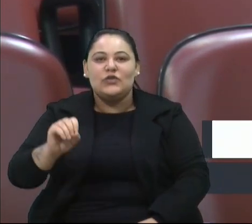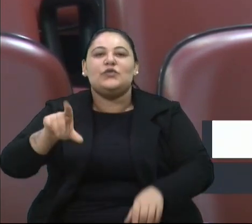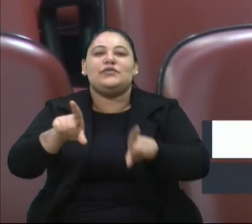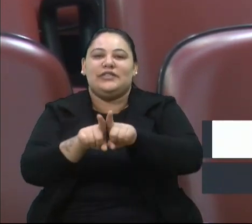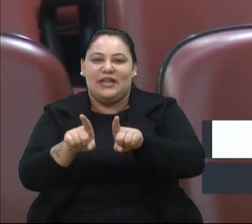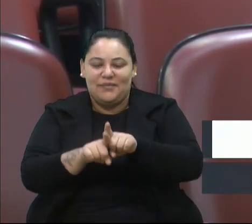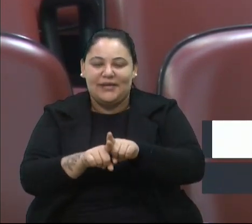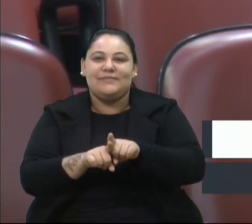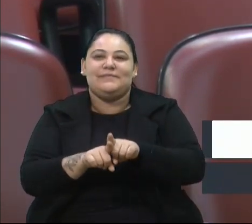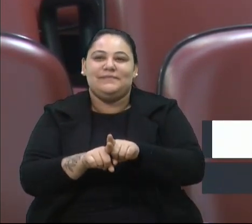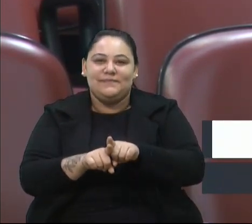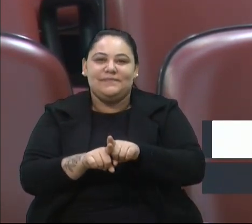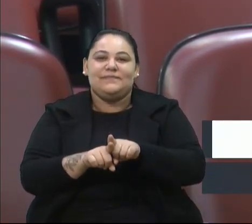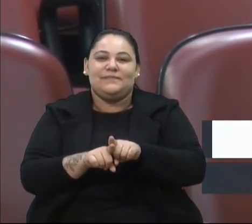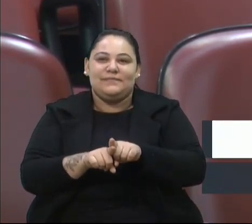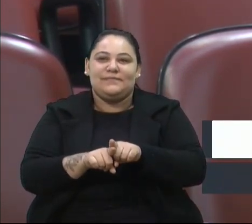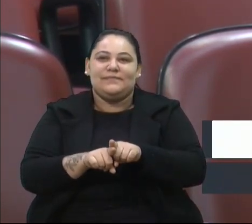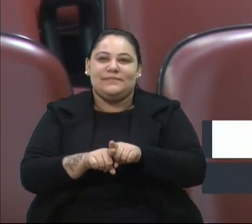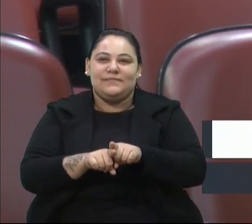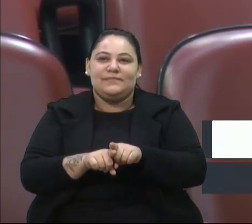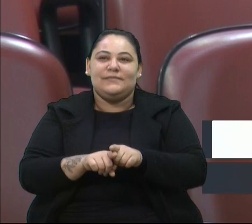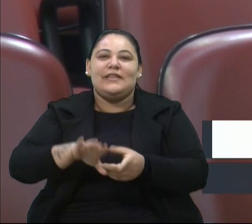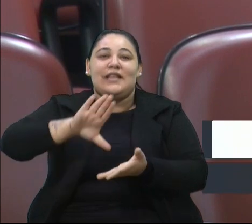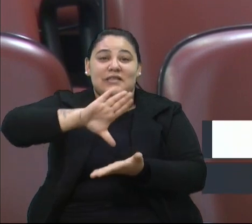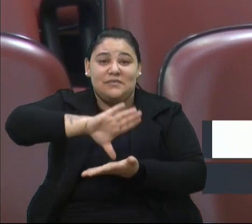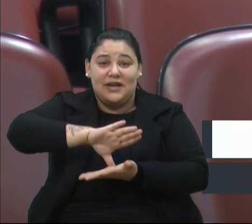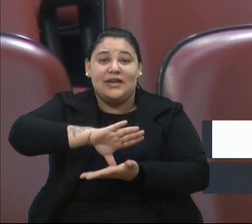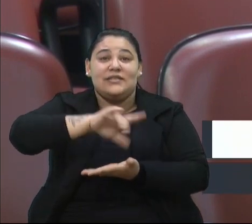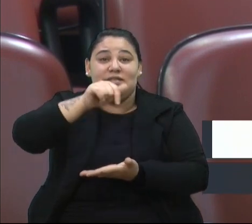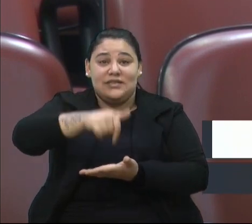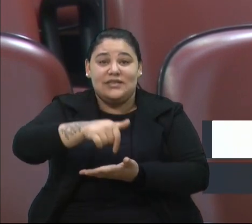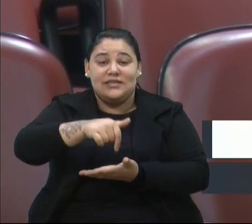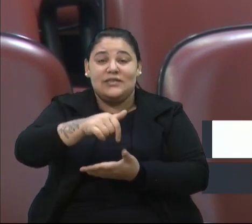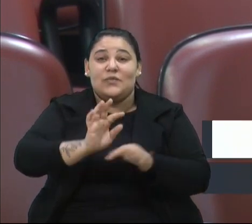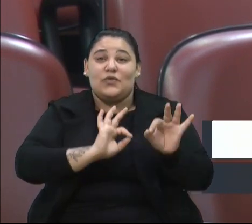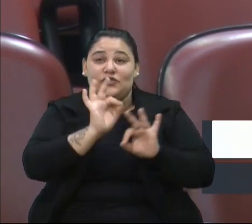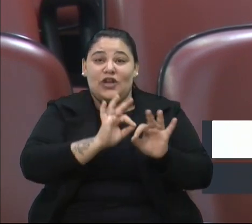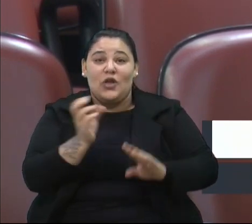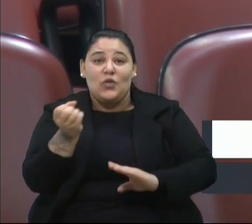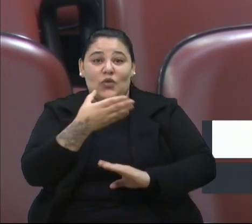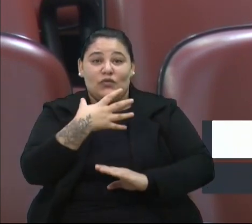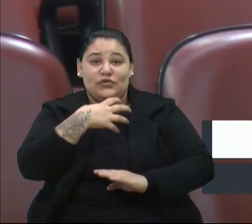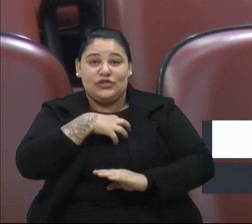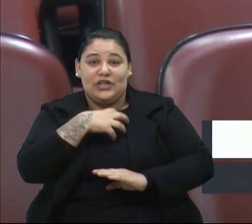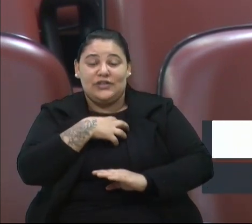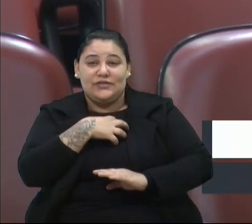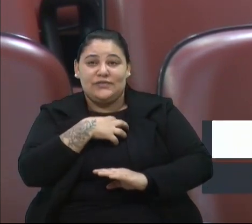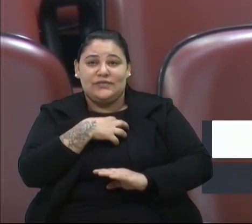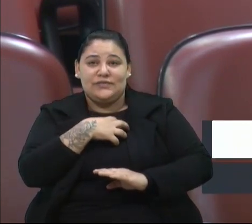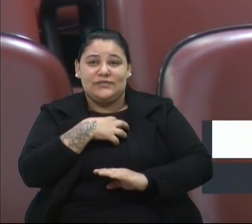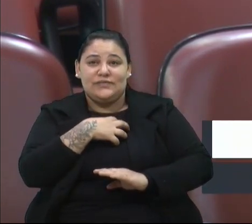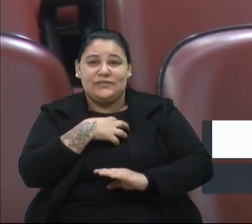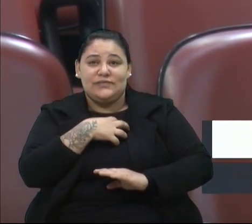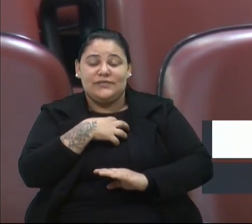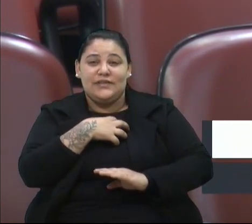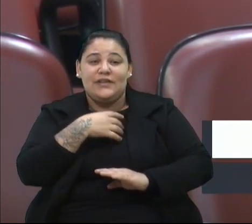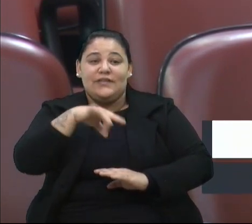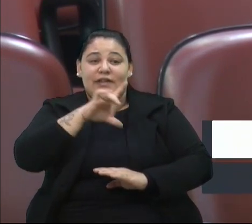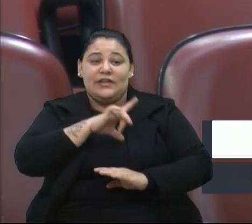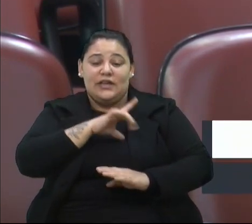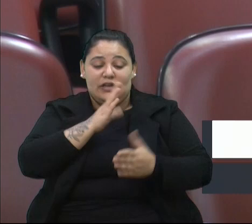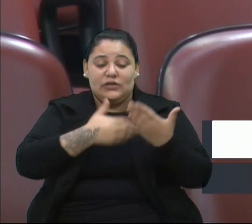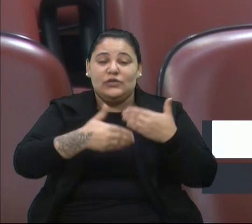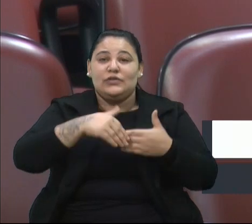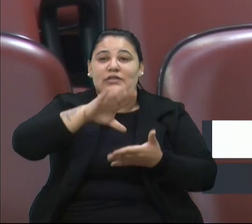Flor. É, nas praças, esse Luz, Cor e Flor, o novo formato vai ser passado em todas as praças, é ficar